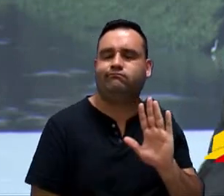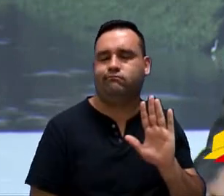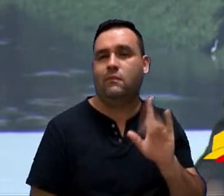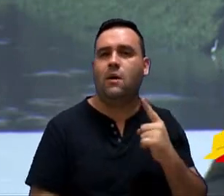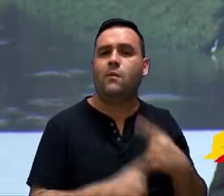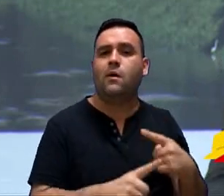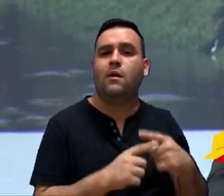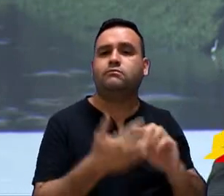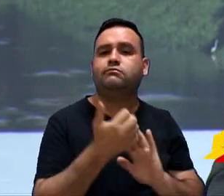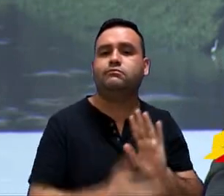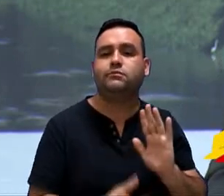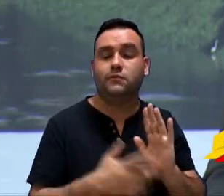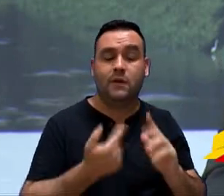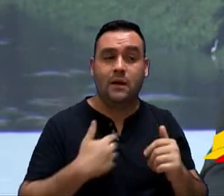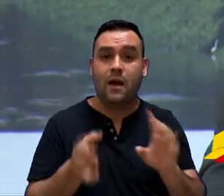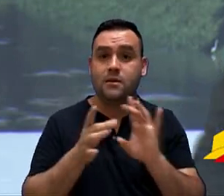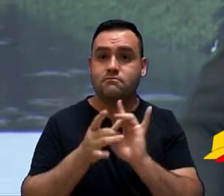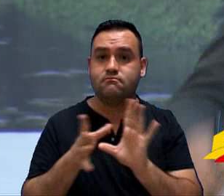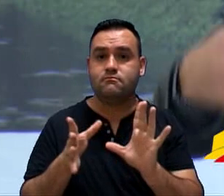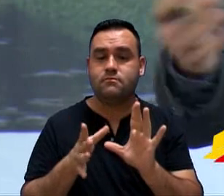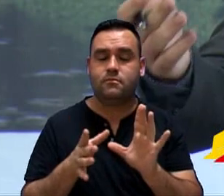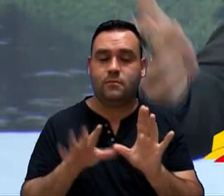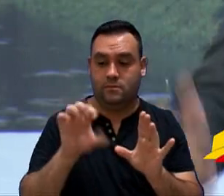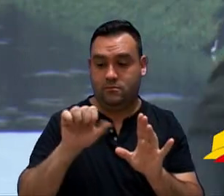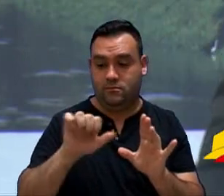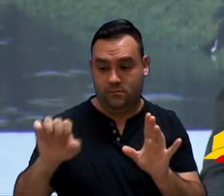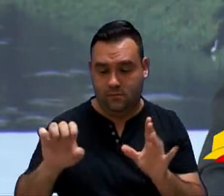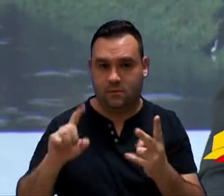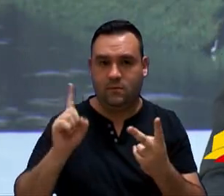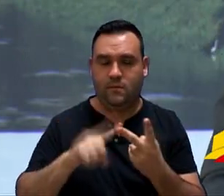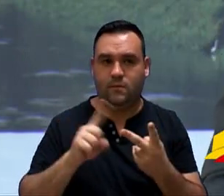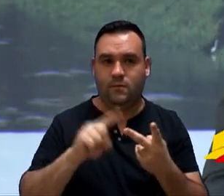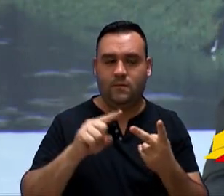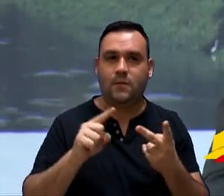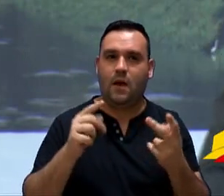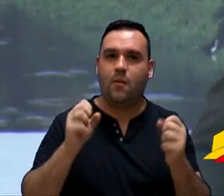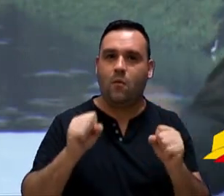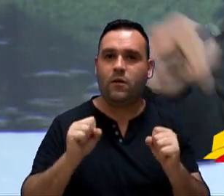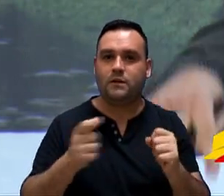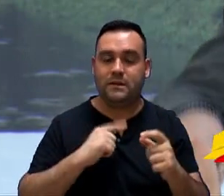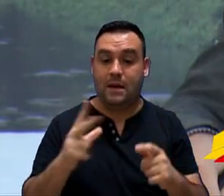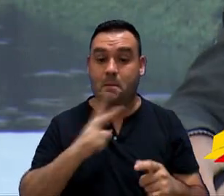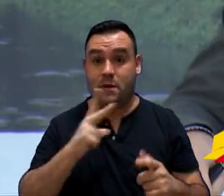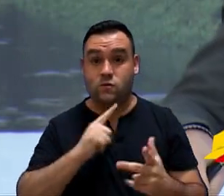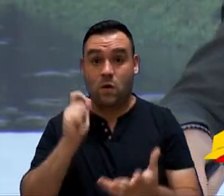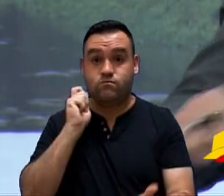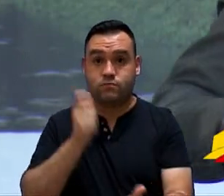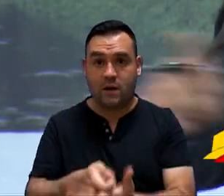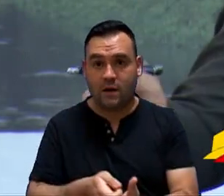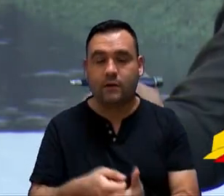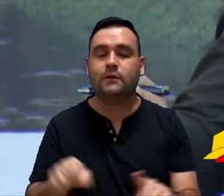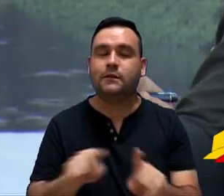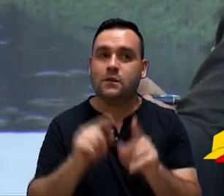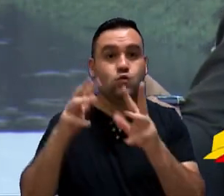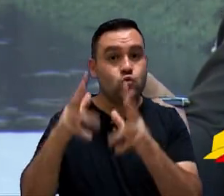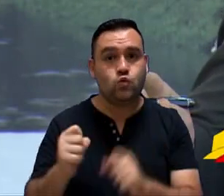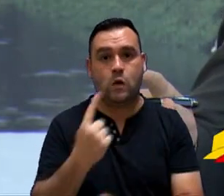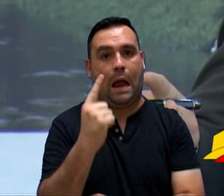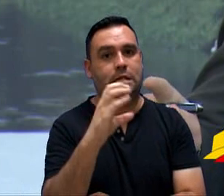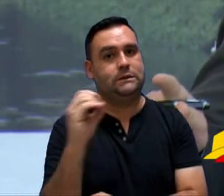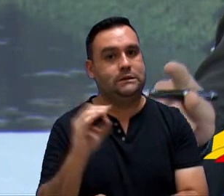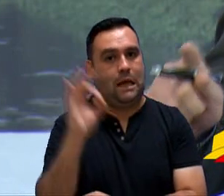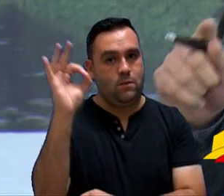porque ele diz, autoriza o SAI a promover a custo próprio e integralmente